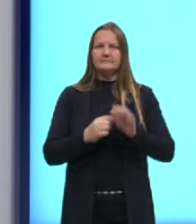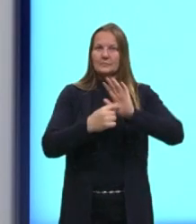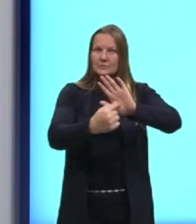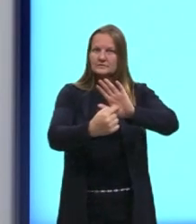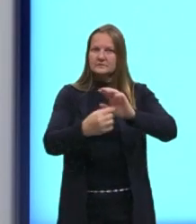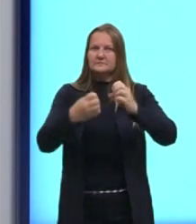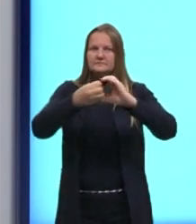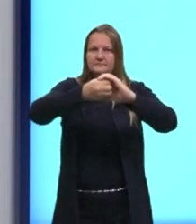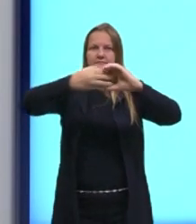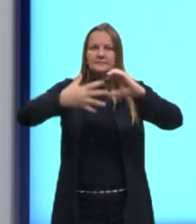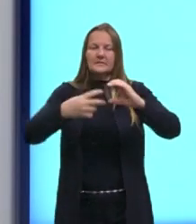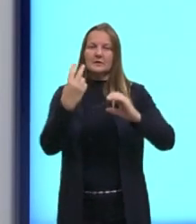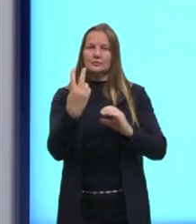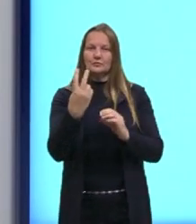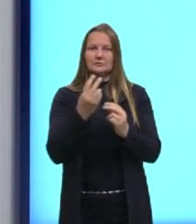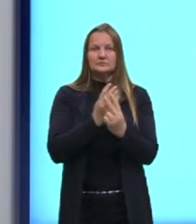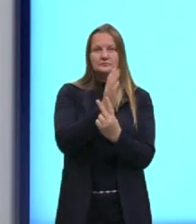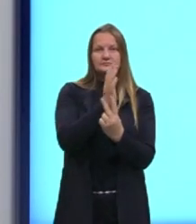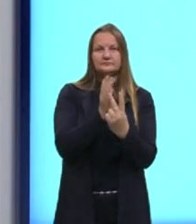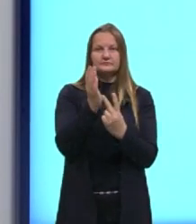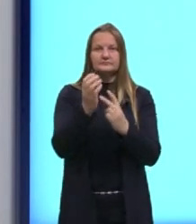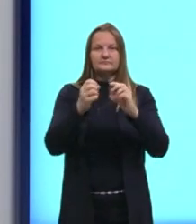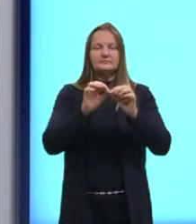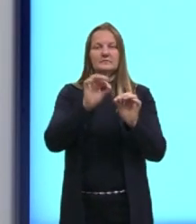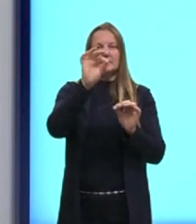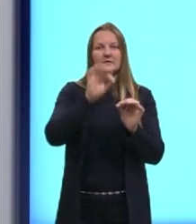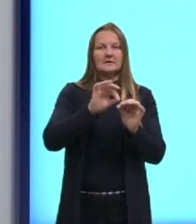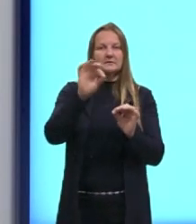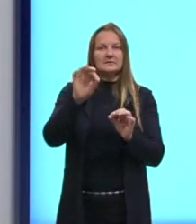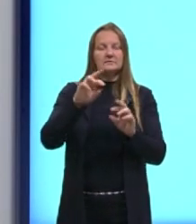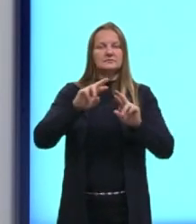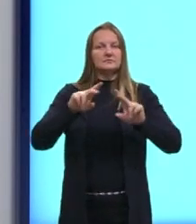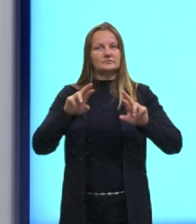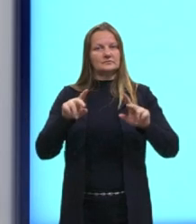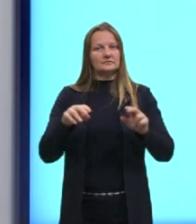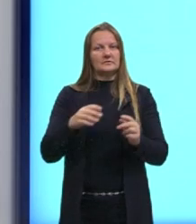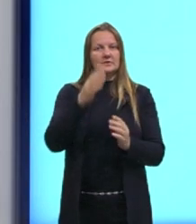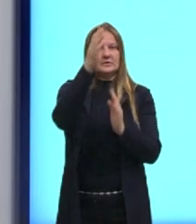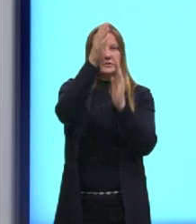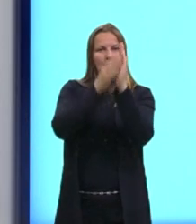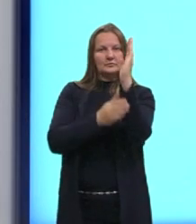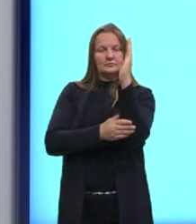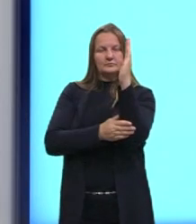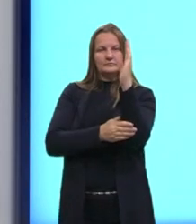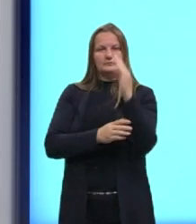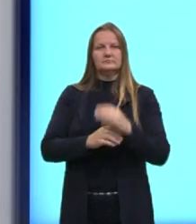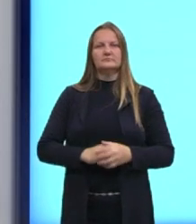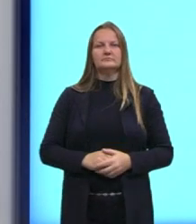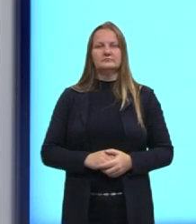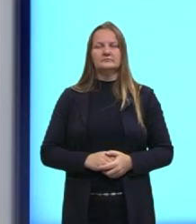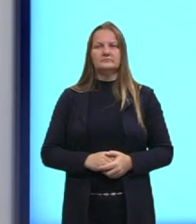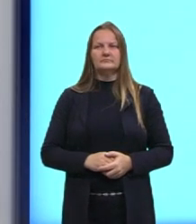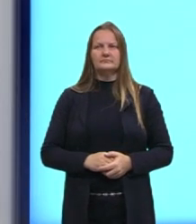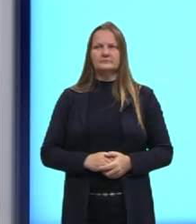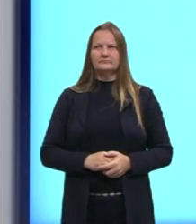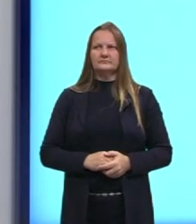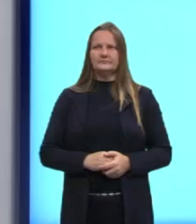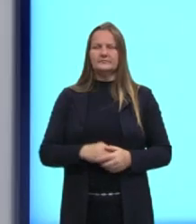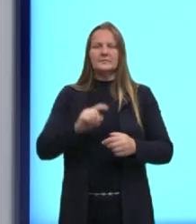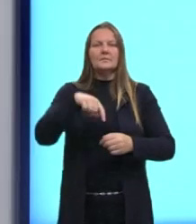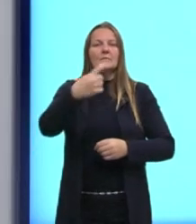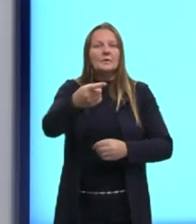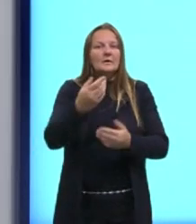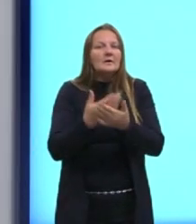características, então, né? De retas paralelas e de retas perpendiculares. Nas próximas